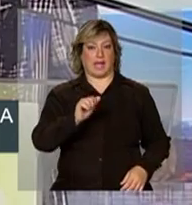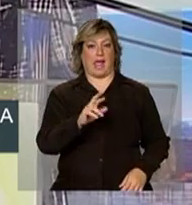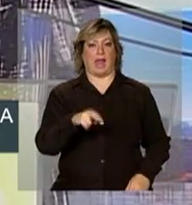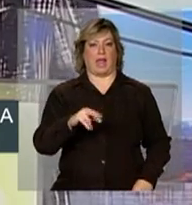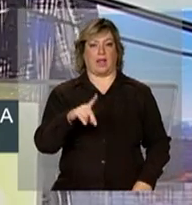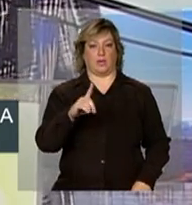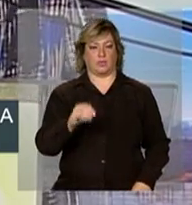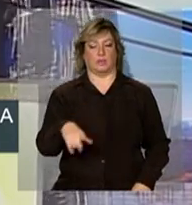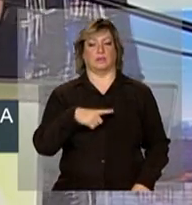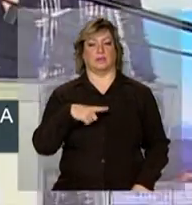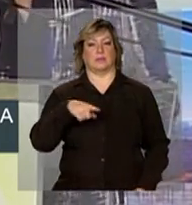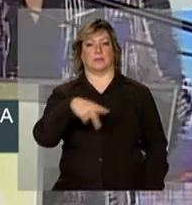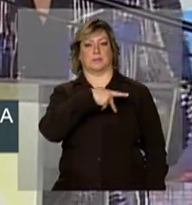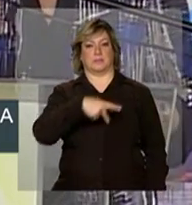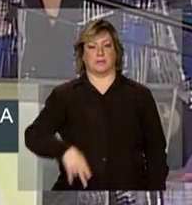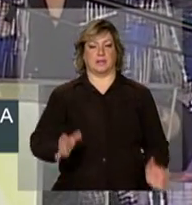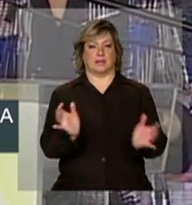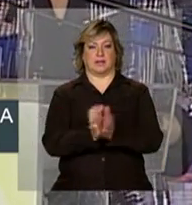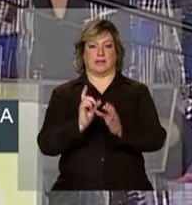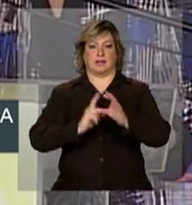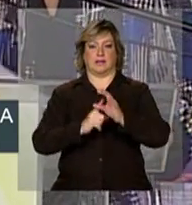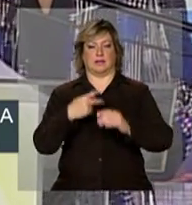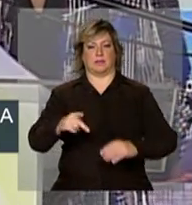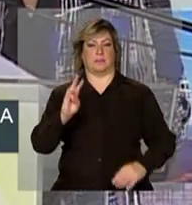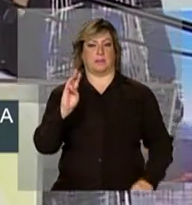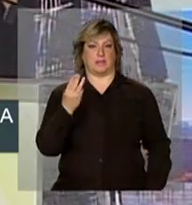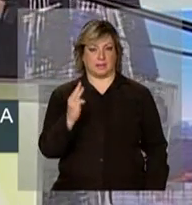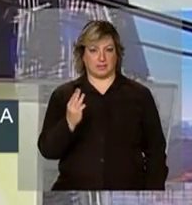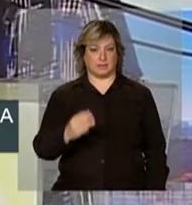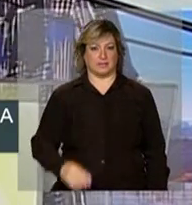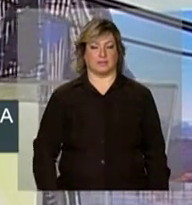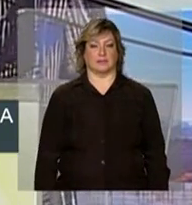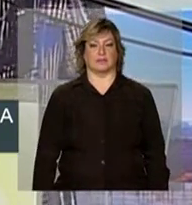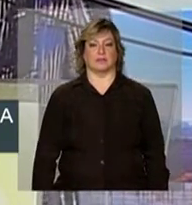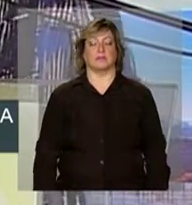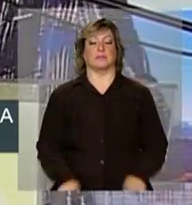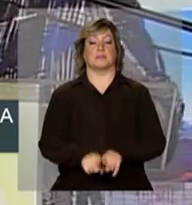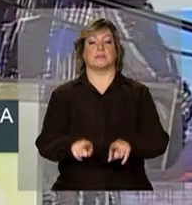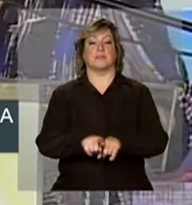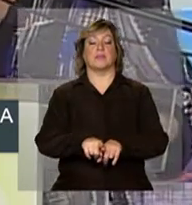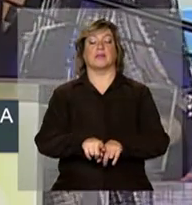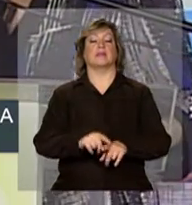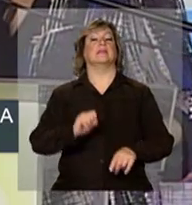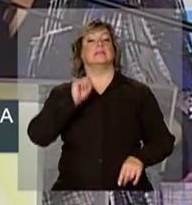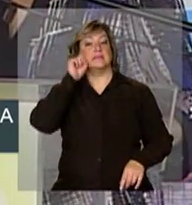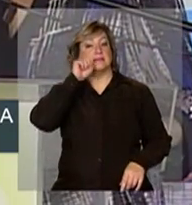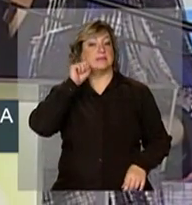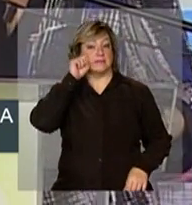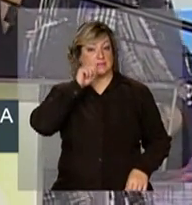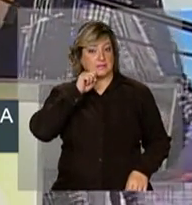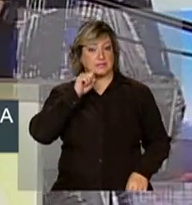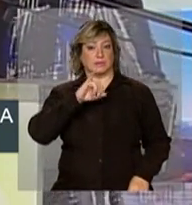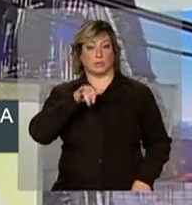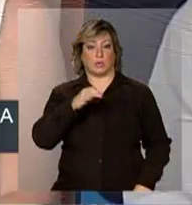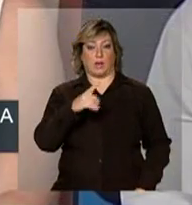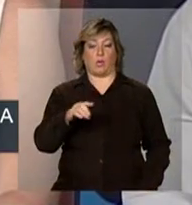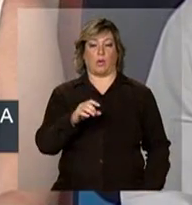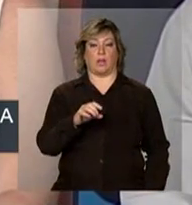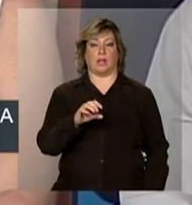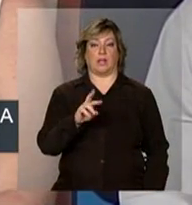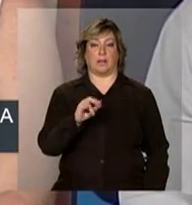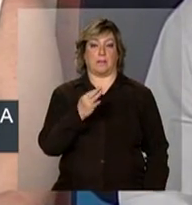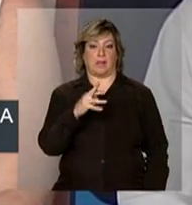presidente da Assembleia Legislativa do Maranhão. Cumprimento senador João Ribeiro, aqui presente,